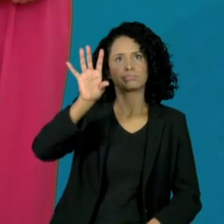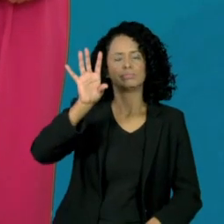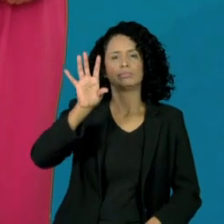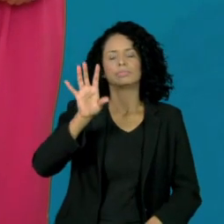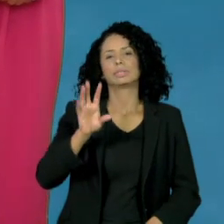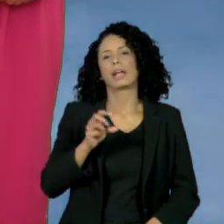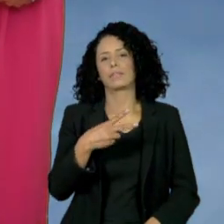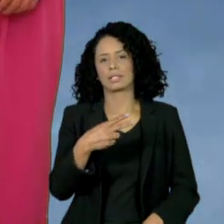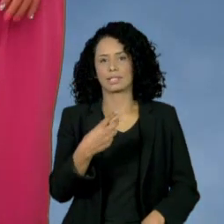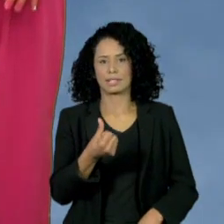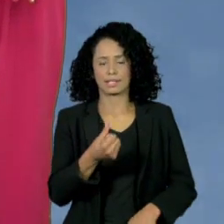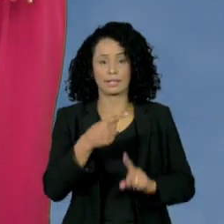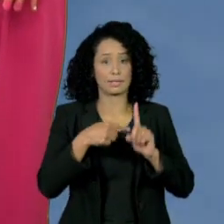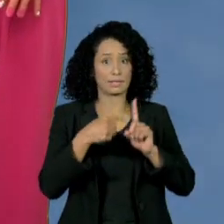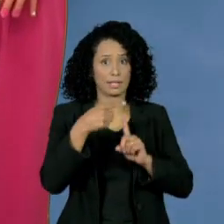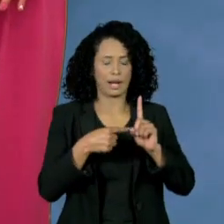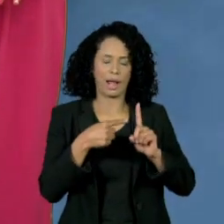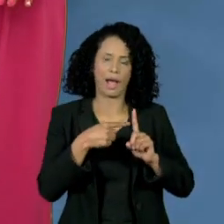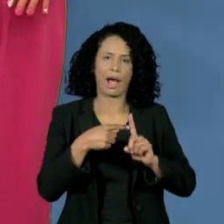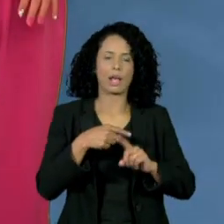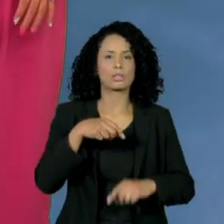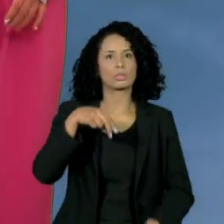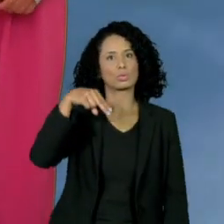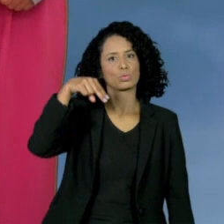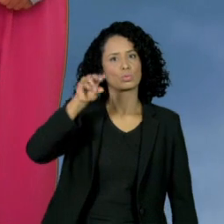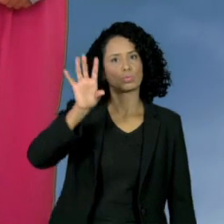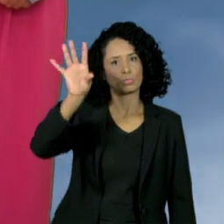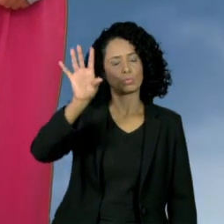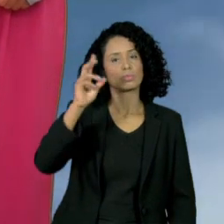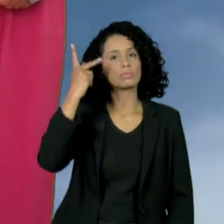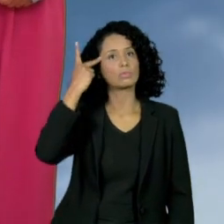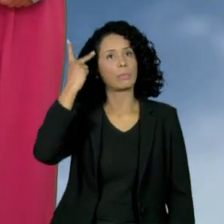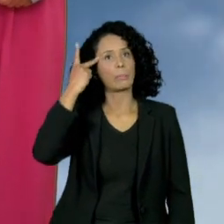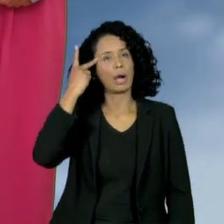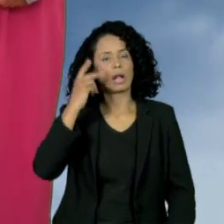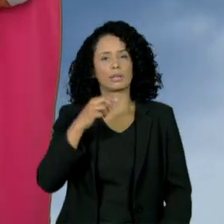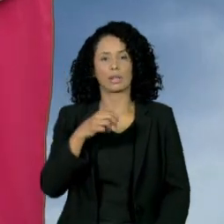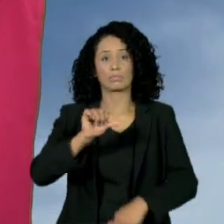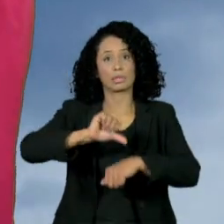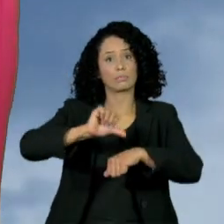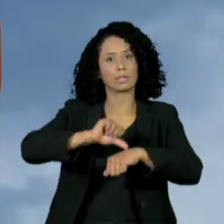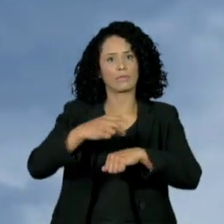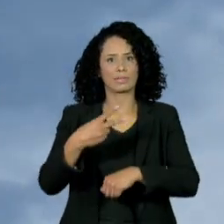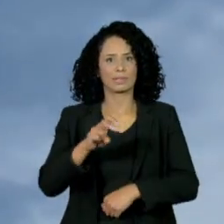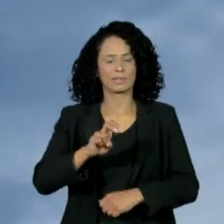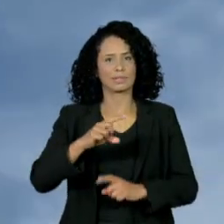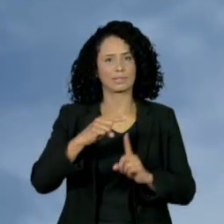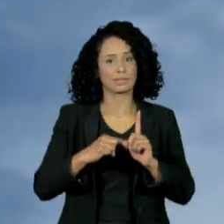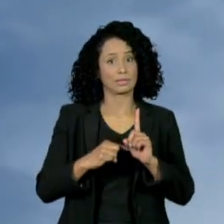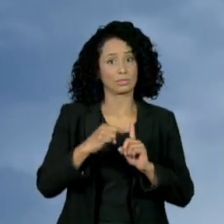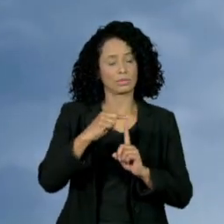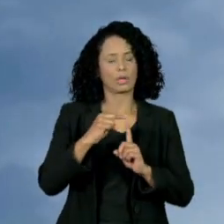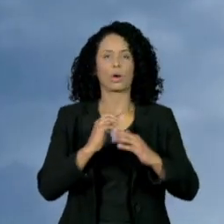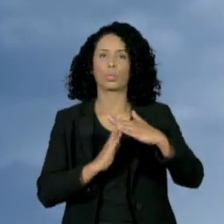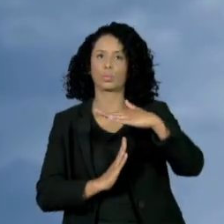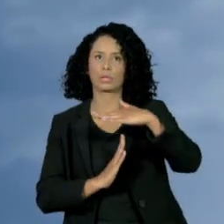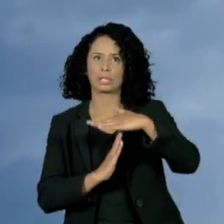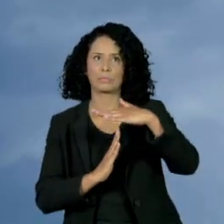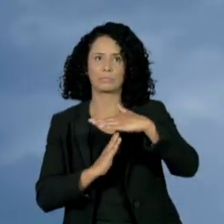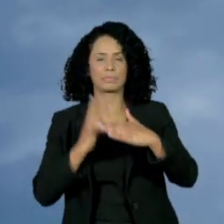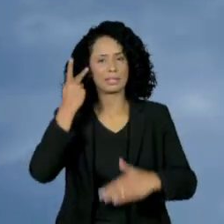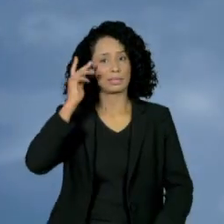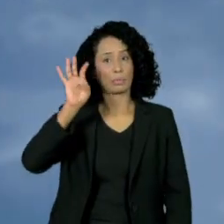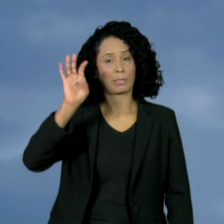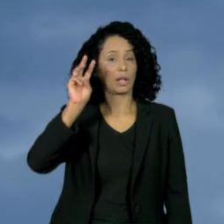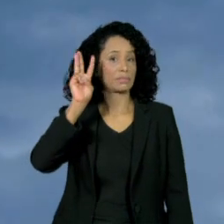noroeste paulista. Na região da capital, sol com pouca nebulosidade, tempo firme e seco, com máxima de 25 graus nesta